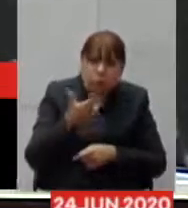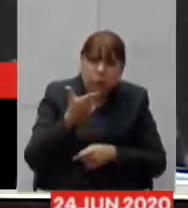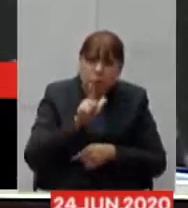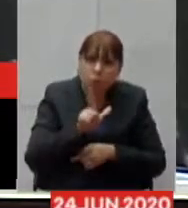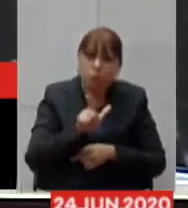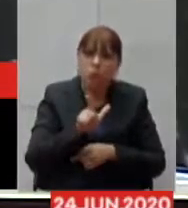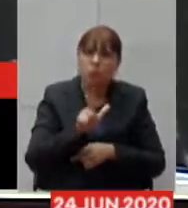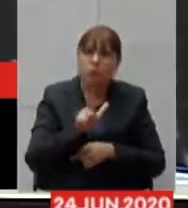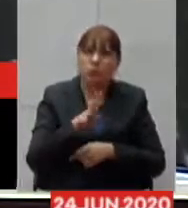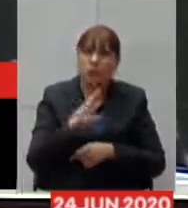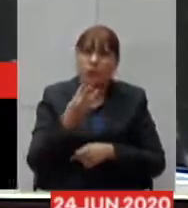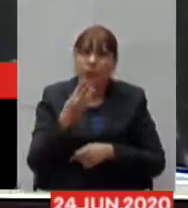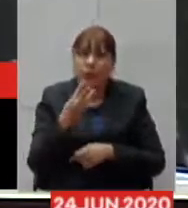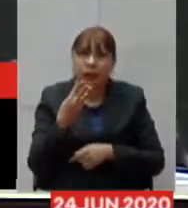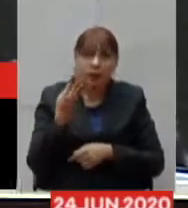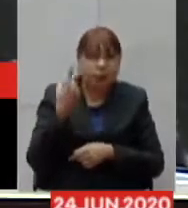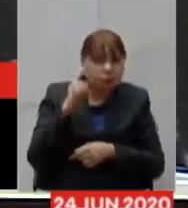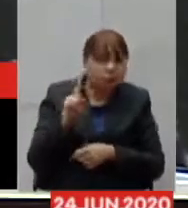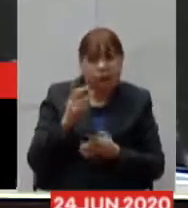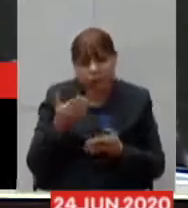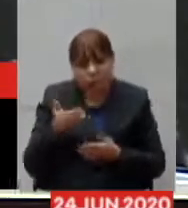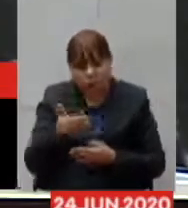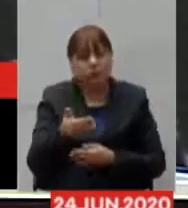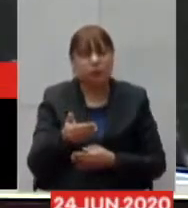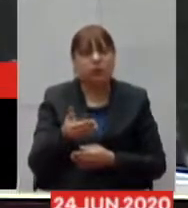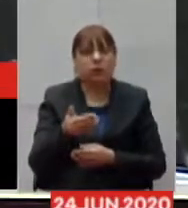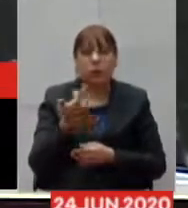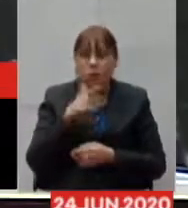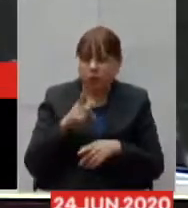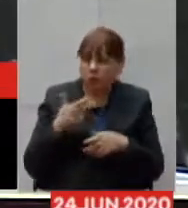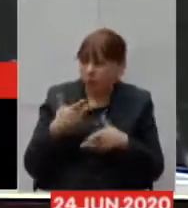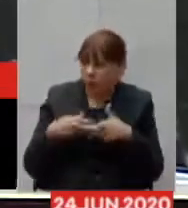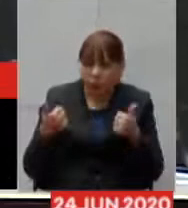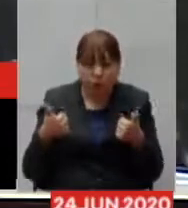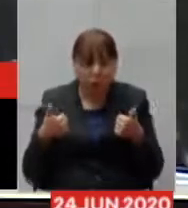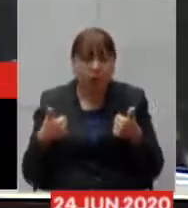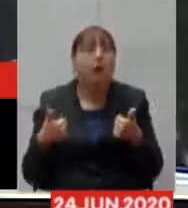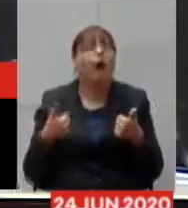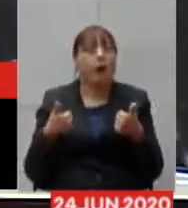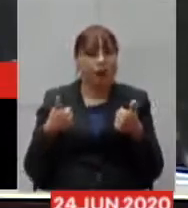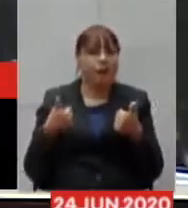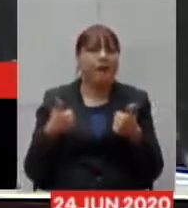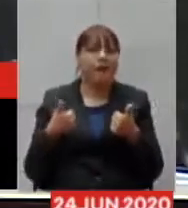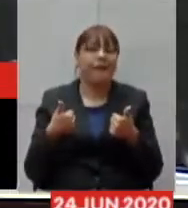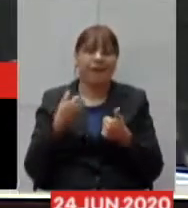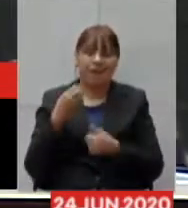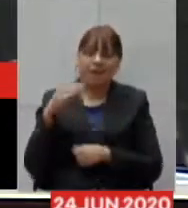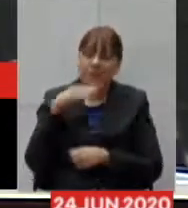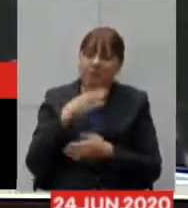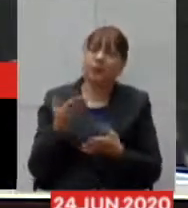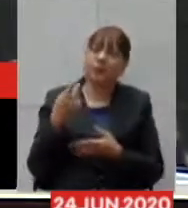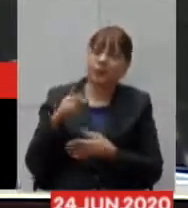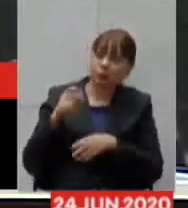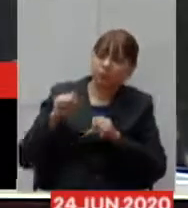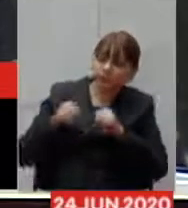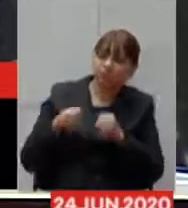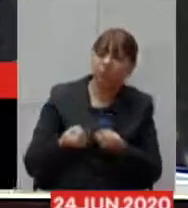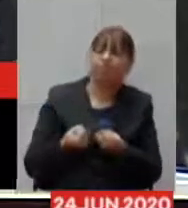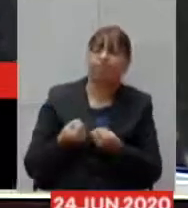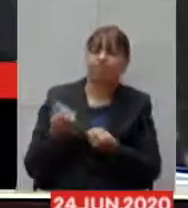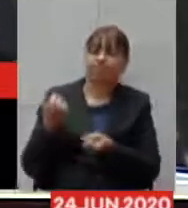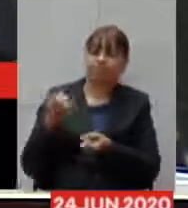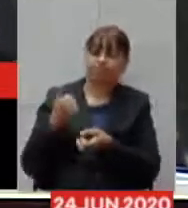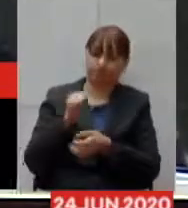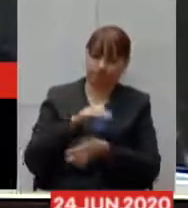falando menos de um mês nós vamos realmente coroar todo esse esforço que o senhor está fazendo todo o esforço da área da saúde